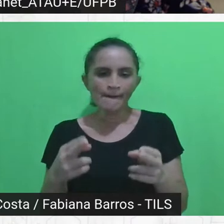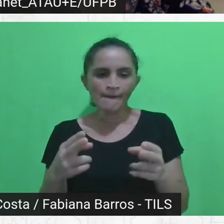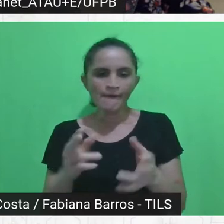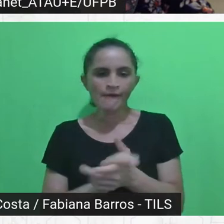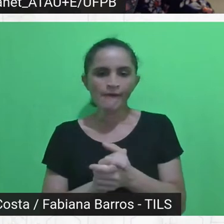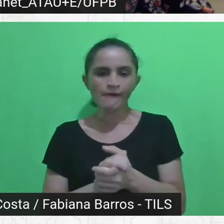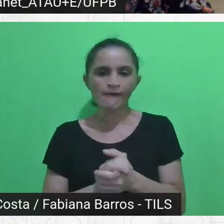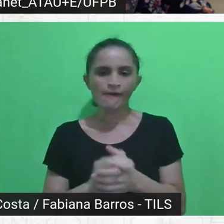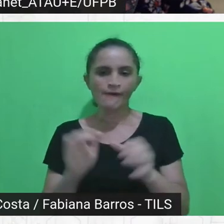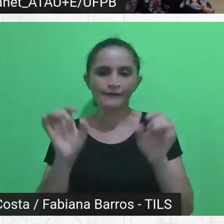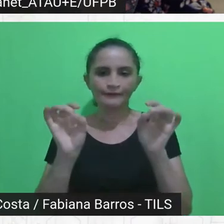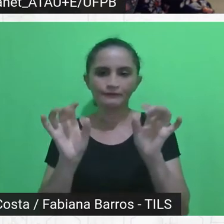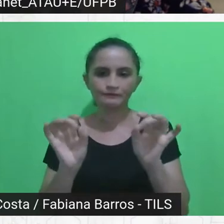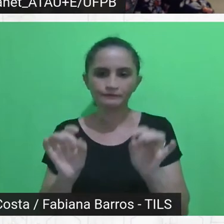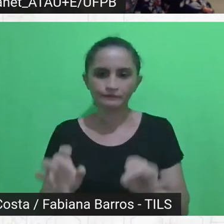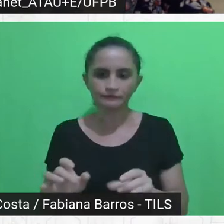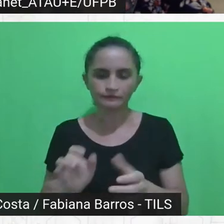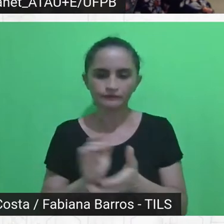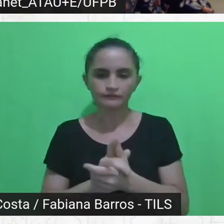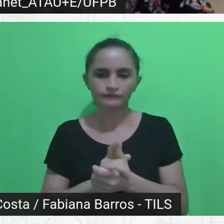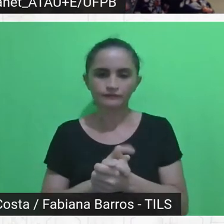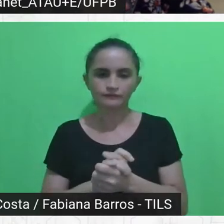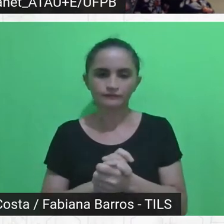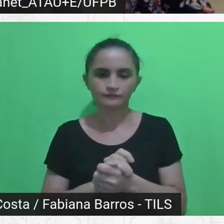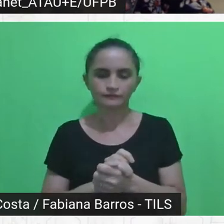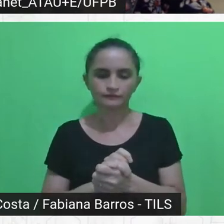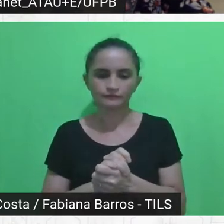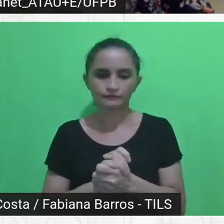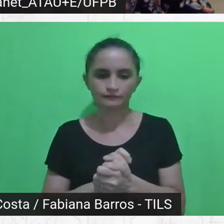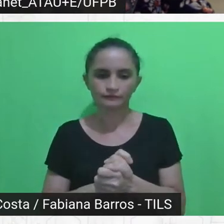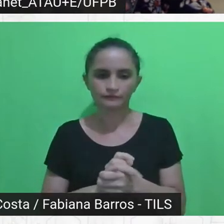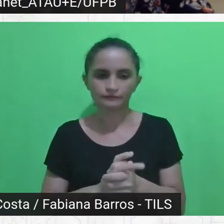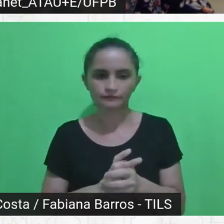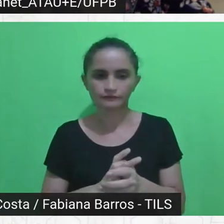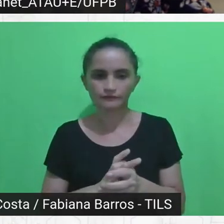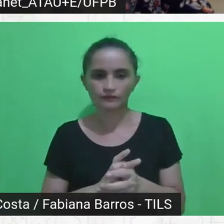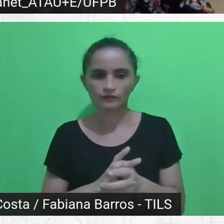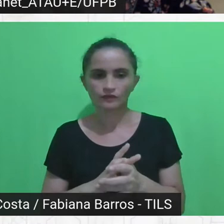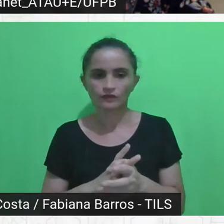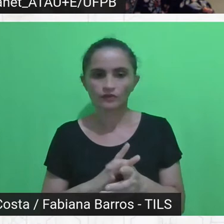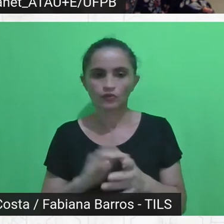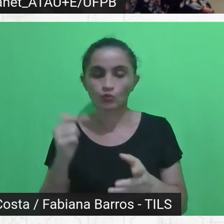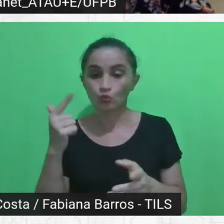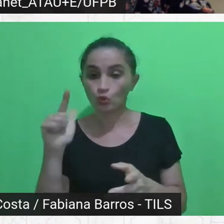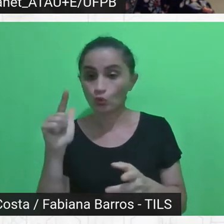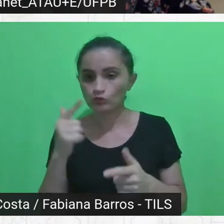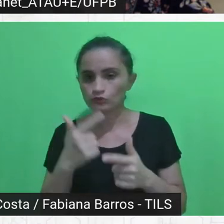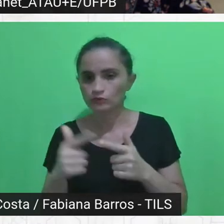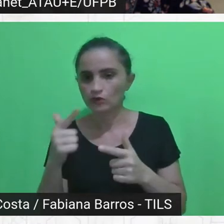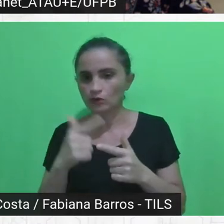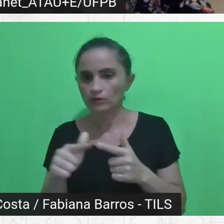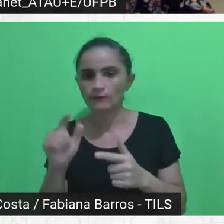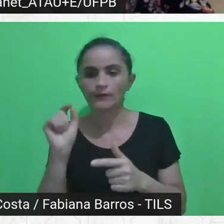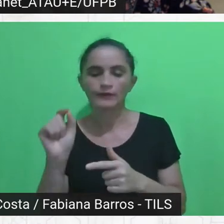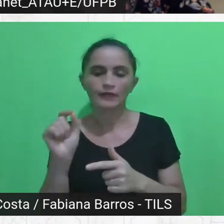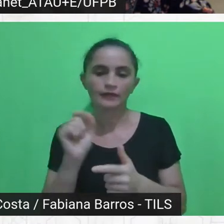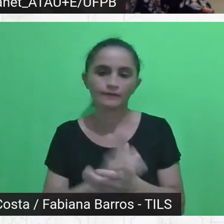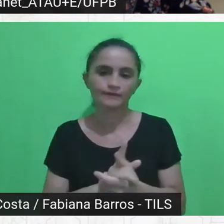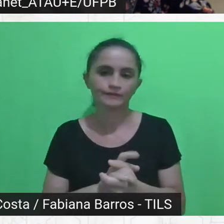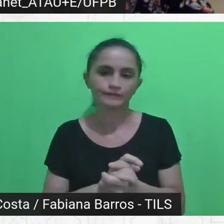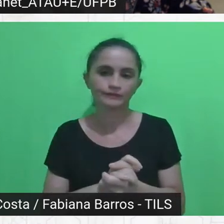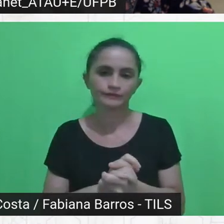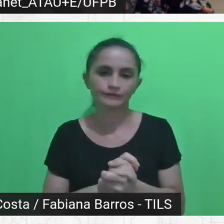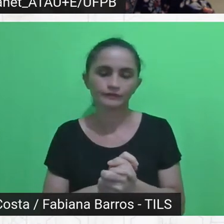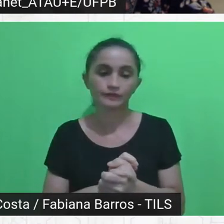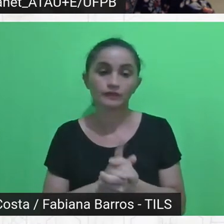especialização. Agora, qual é o outro nó aí para colocar, que é o seguinte, se a